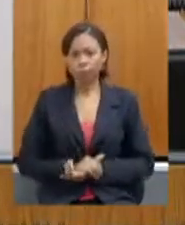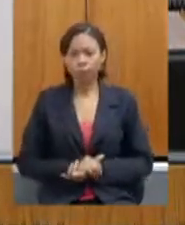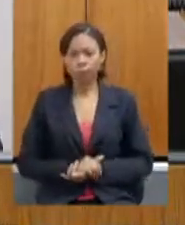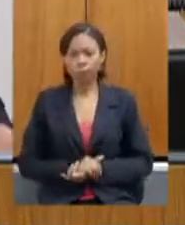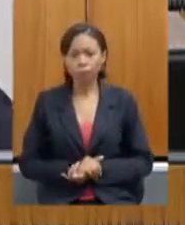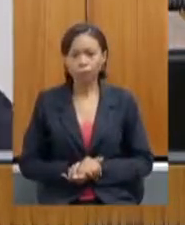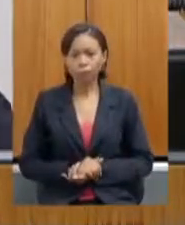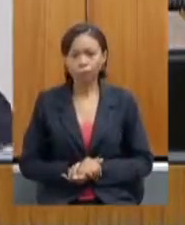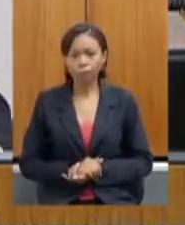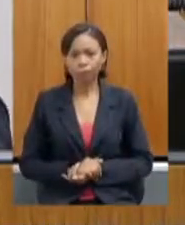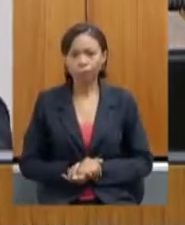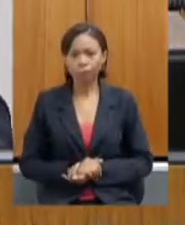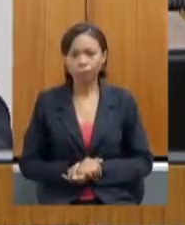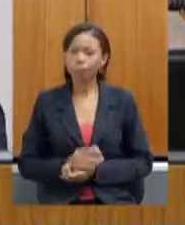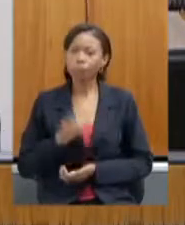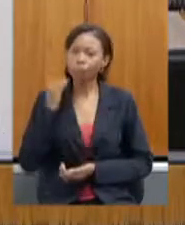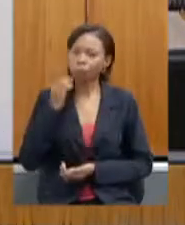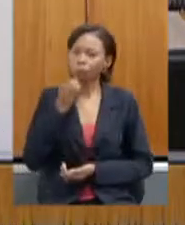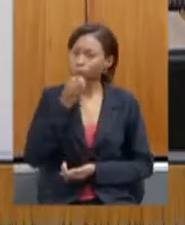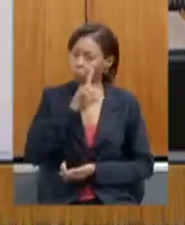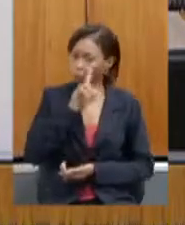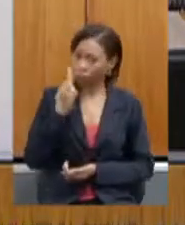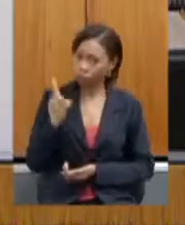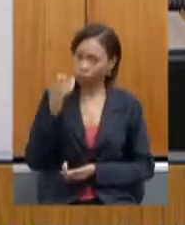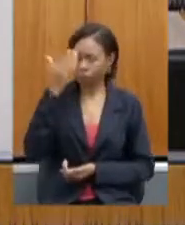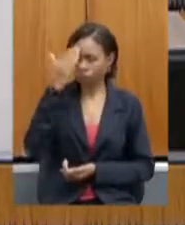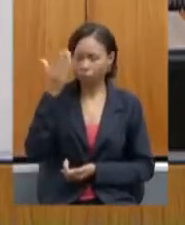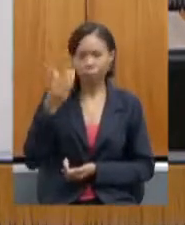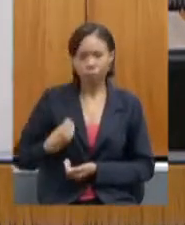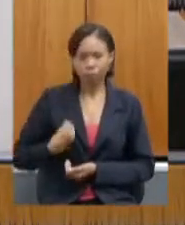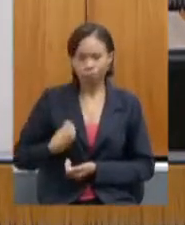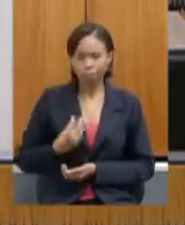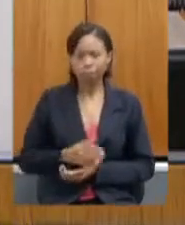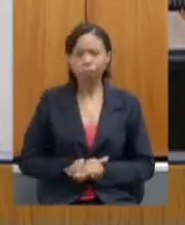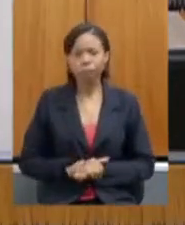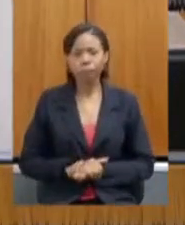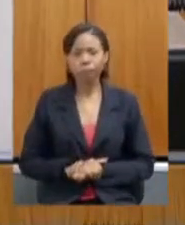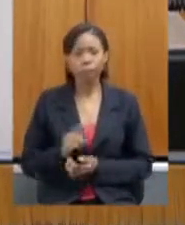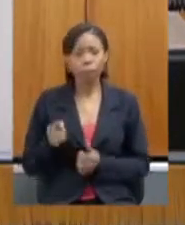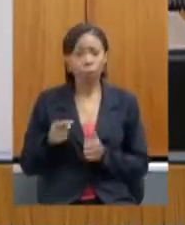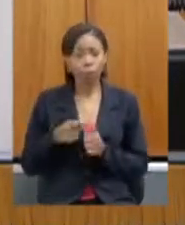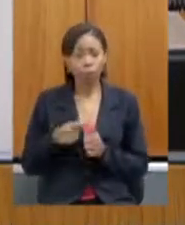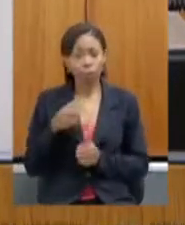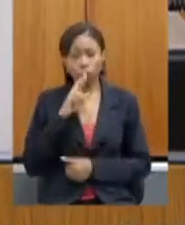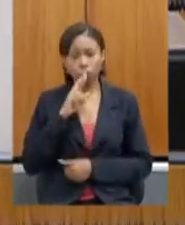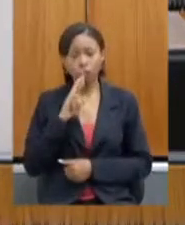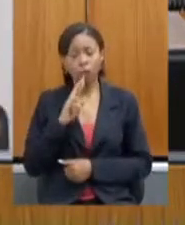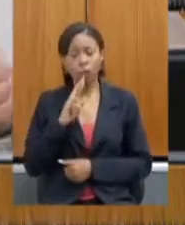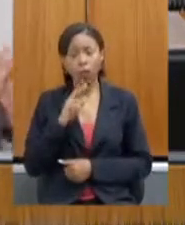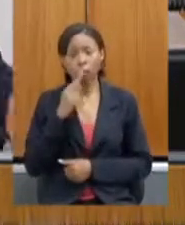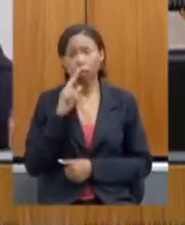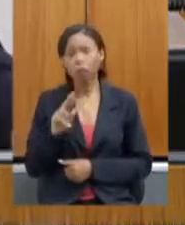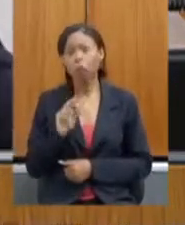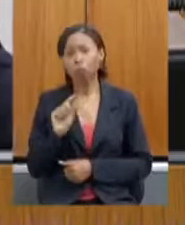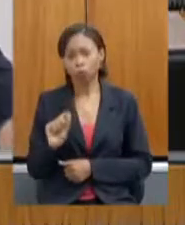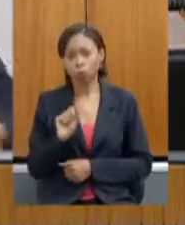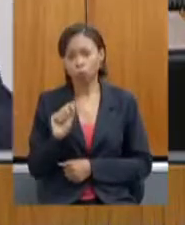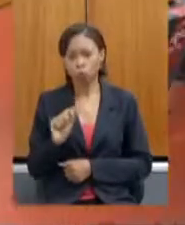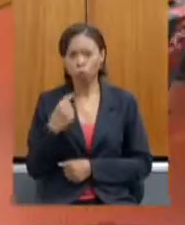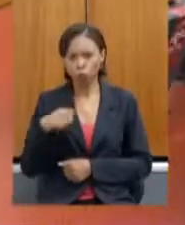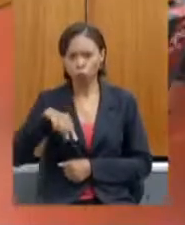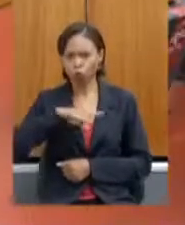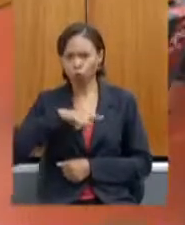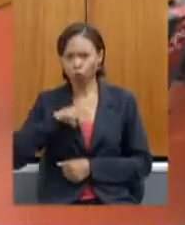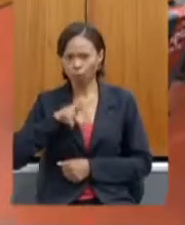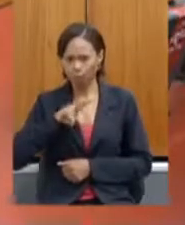bom dia deputado muito obrigado pela sua presença primeiramente quero dizer que nós vamos sim colocar todo o